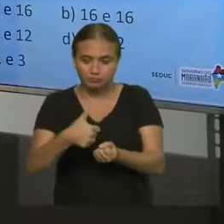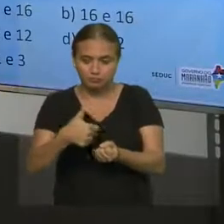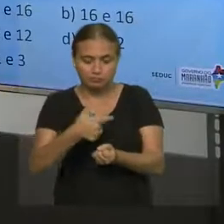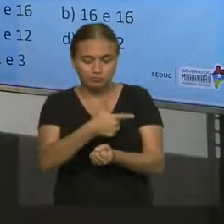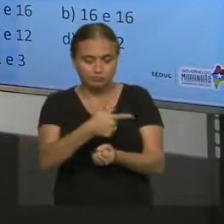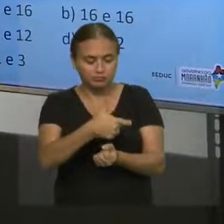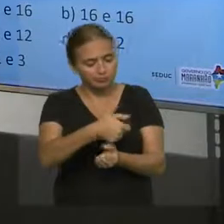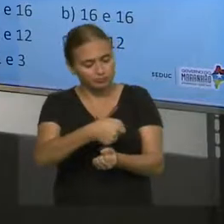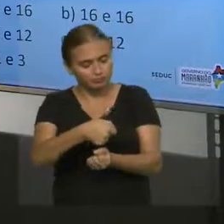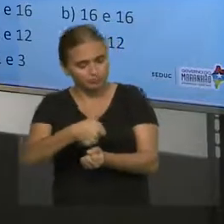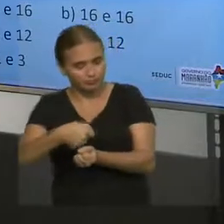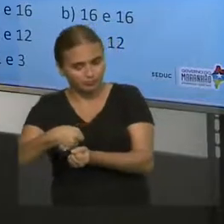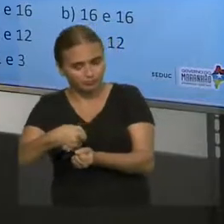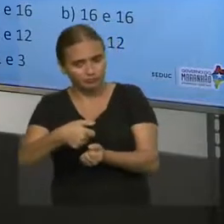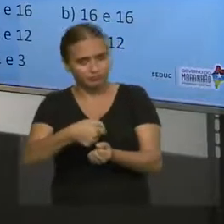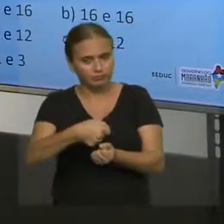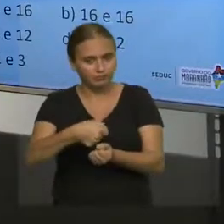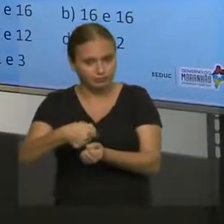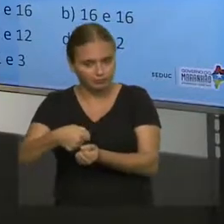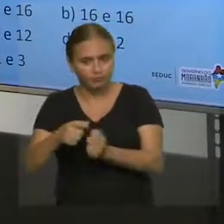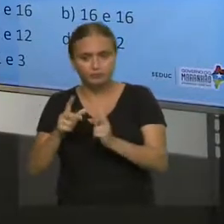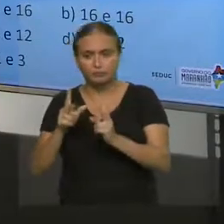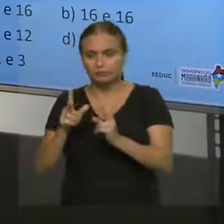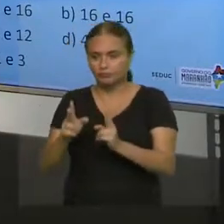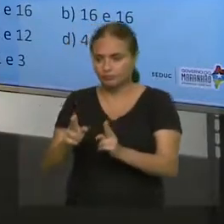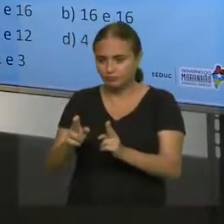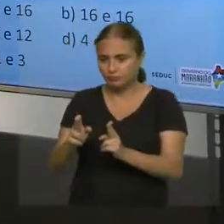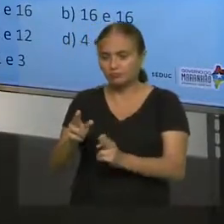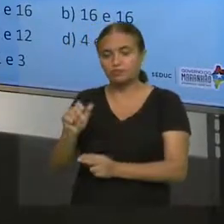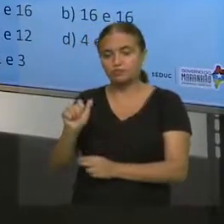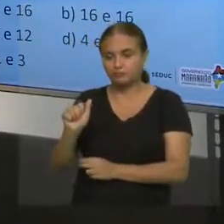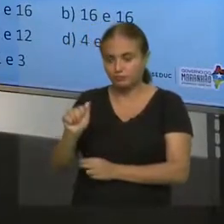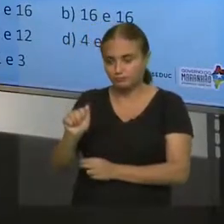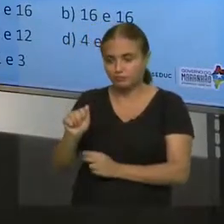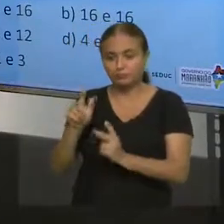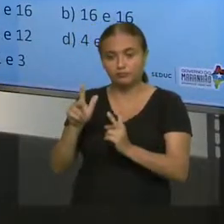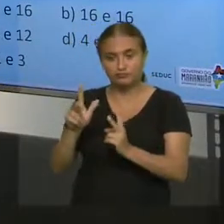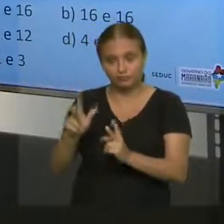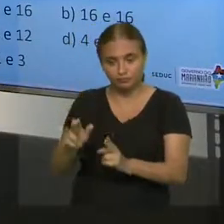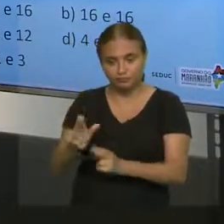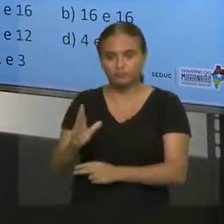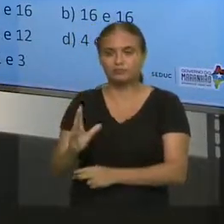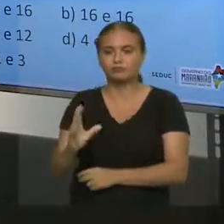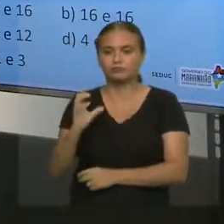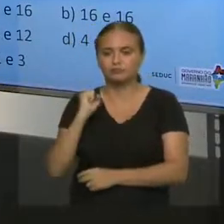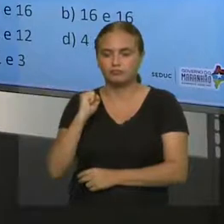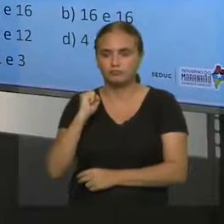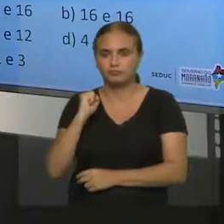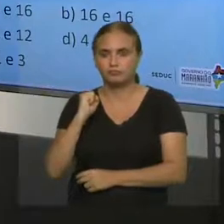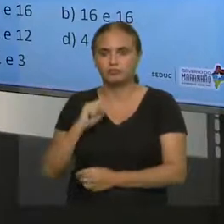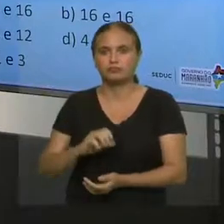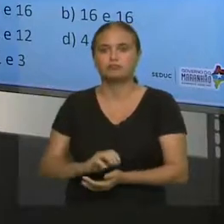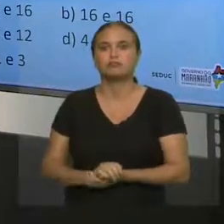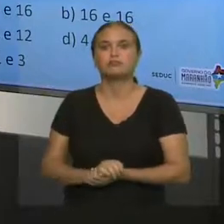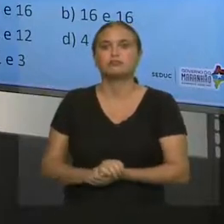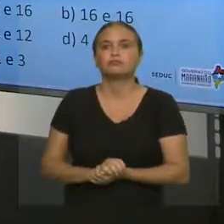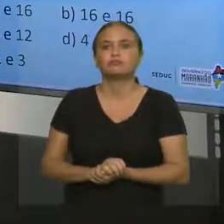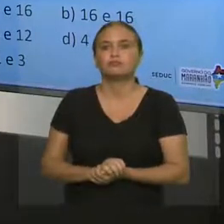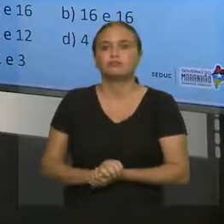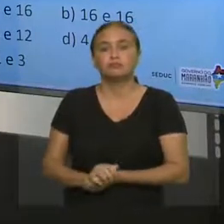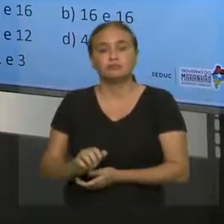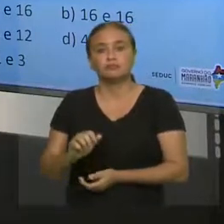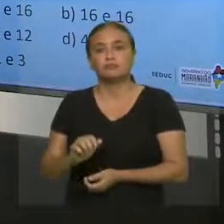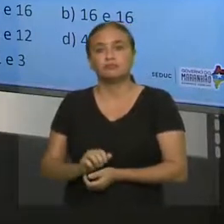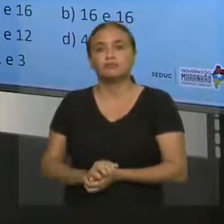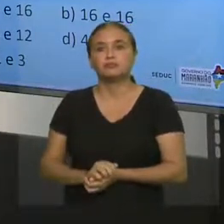se movimentando com a mesma velocidade, e vão adquirir a mesma aceleração. Nessas condições, pode-se afirmar que o módulo da resultante das